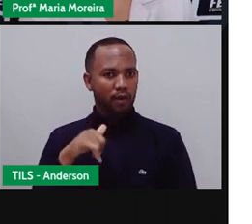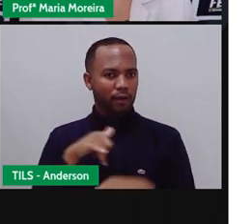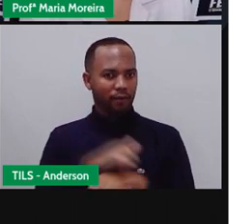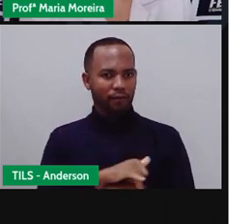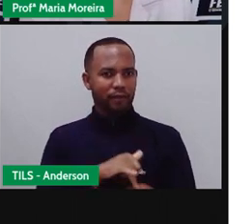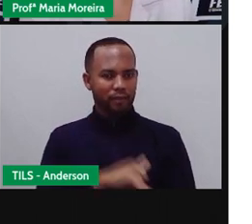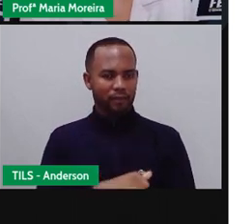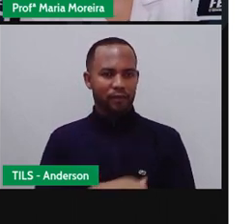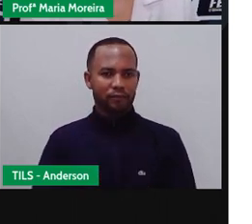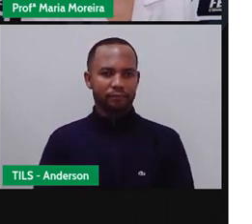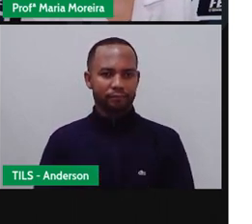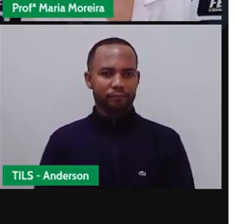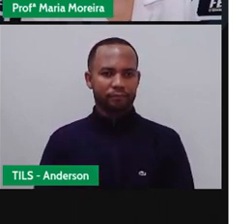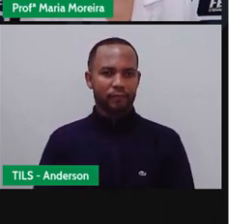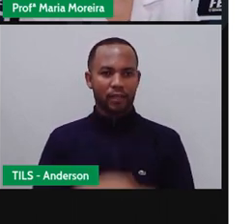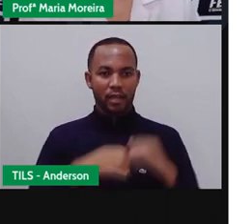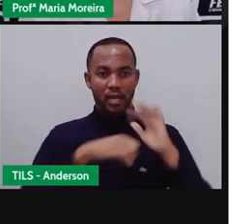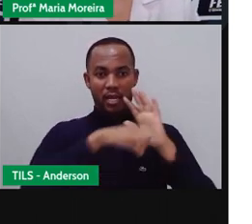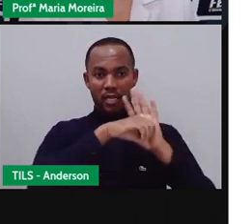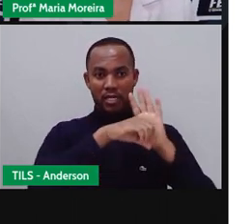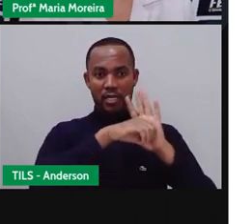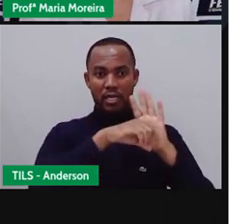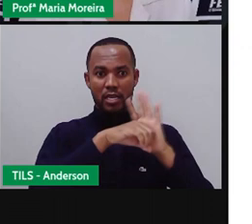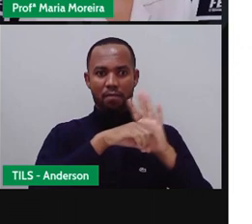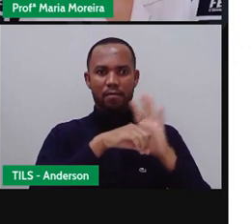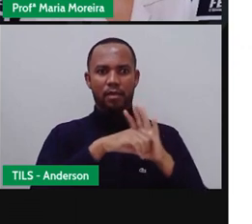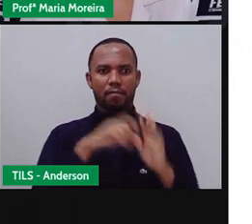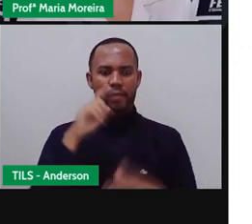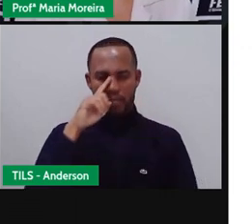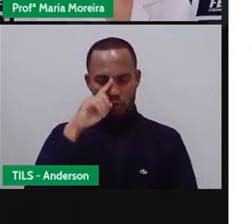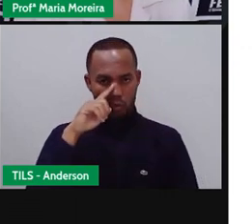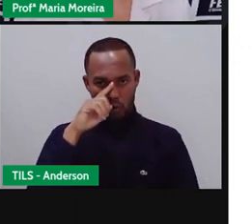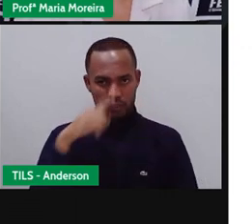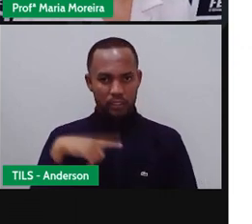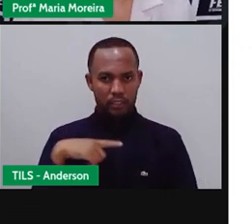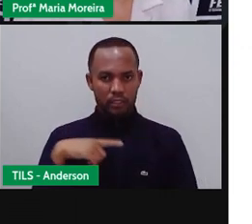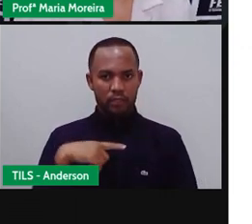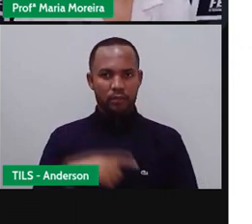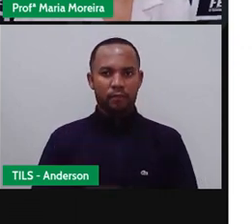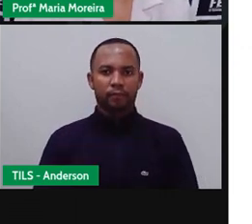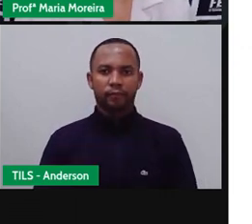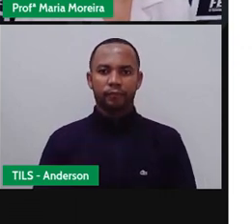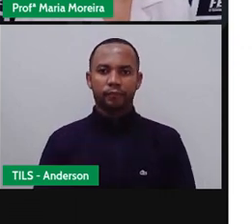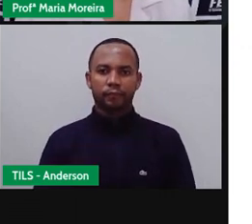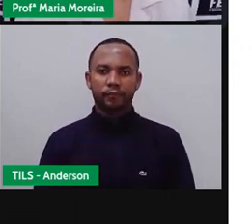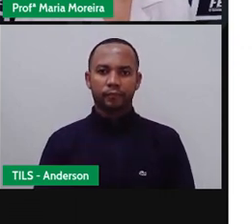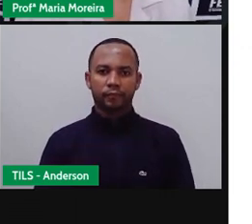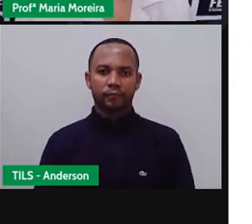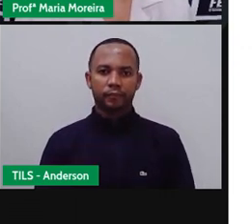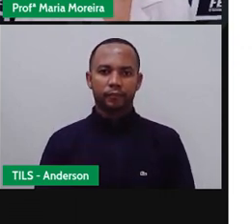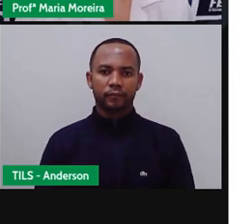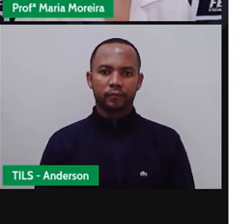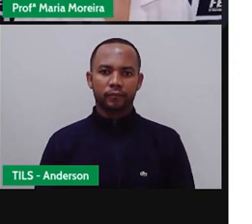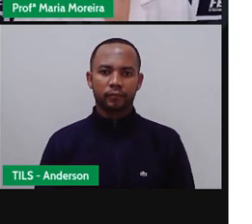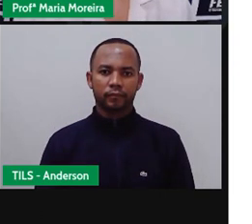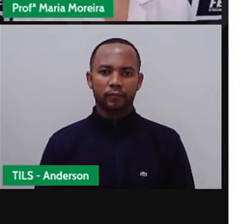é crime. E essas pessoas, elas são perigosas. Tá? Então, vamos continuar aqui.